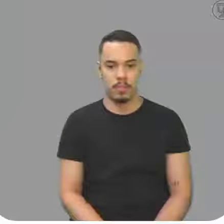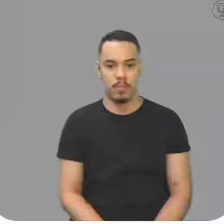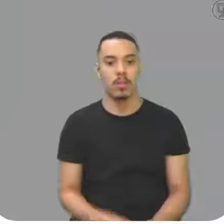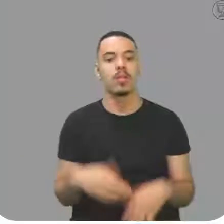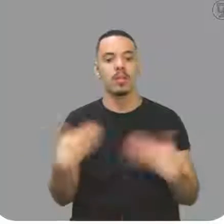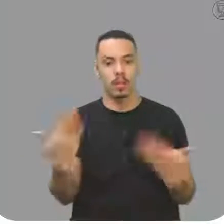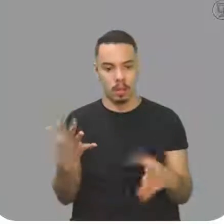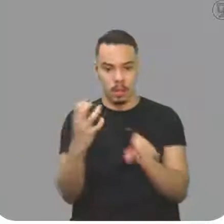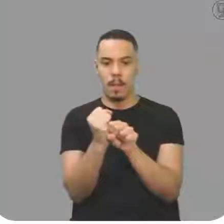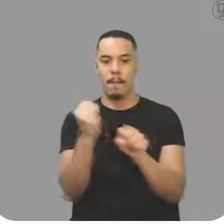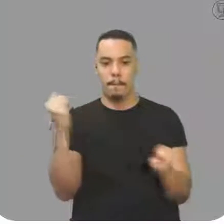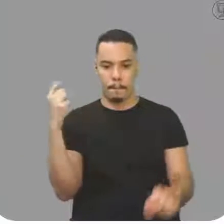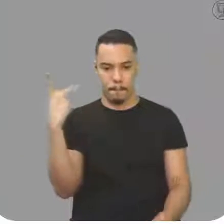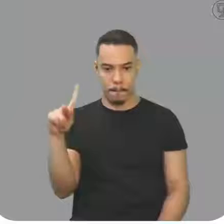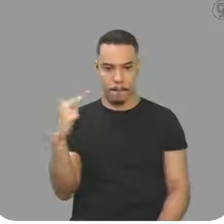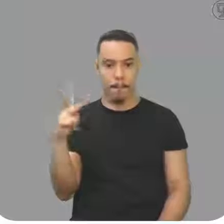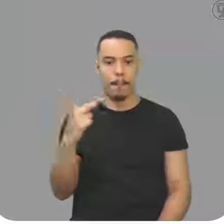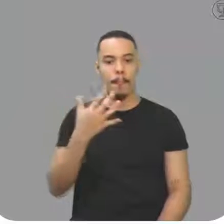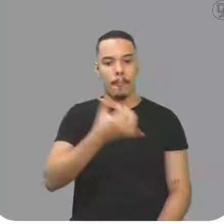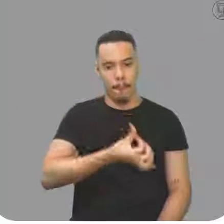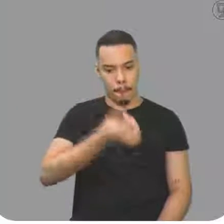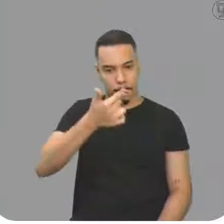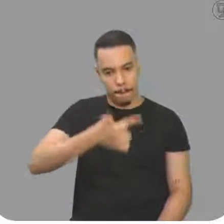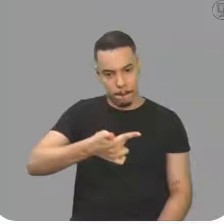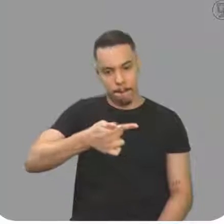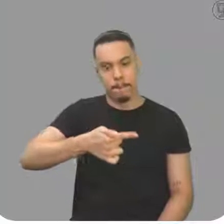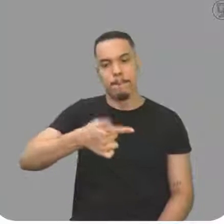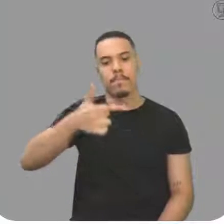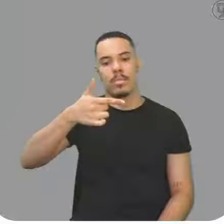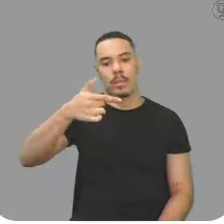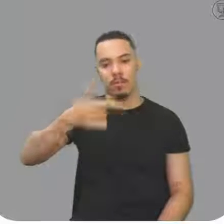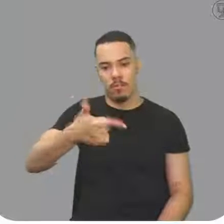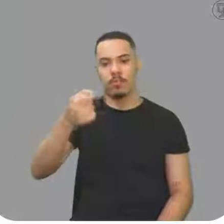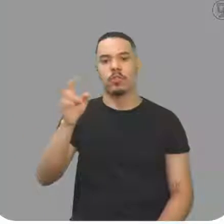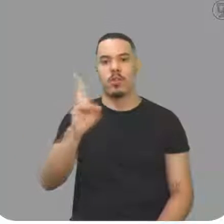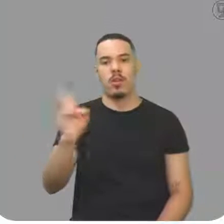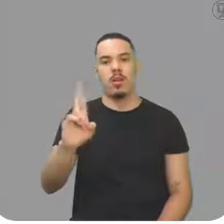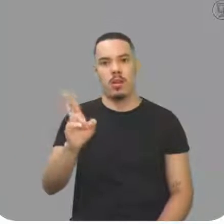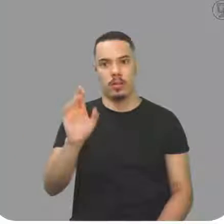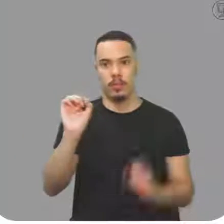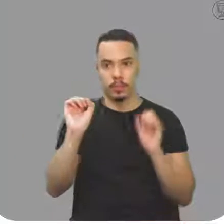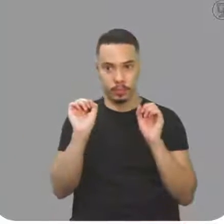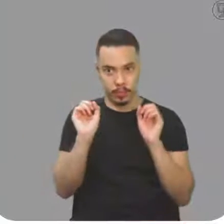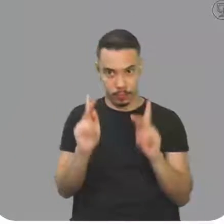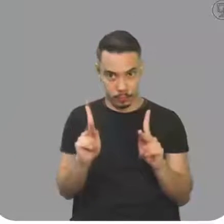O ganho financeiro do dono seria de 6.720 reais, ok?